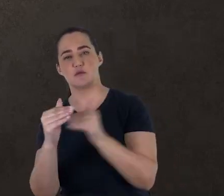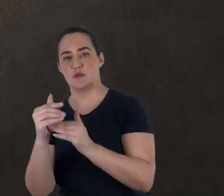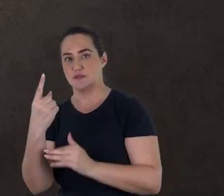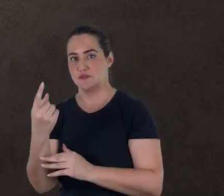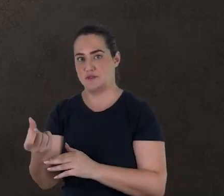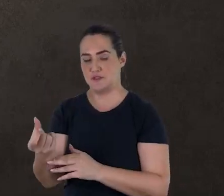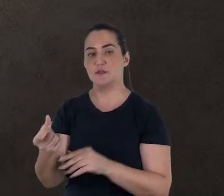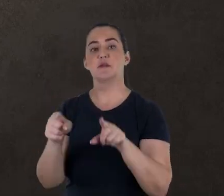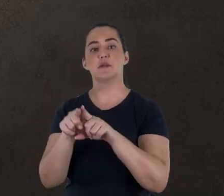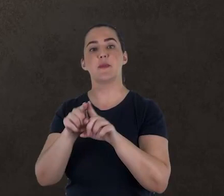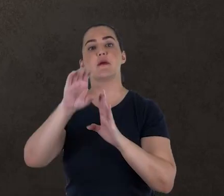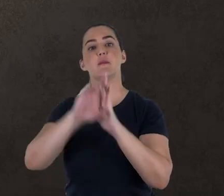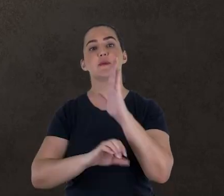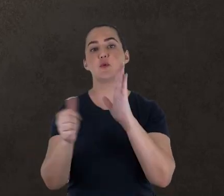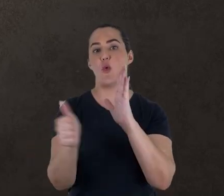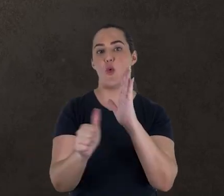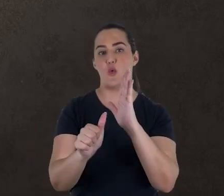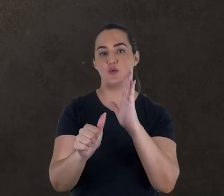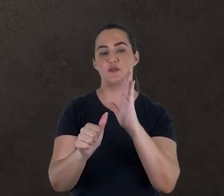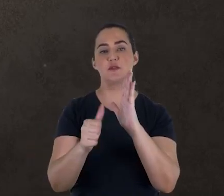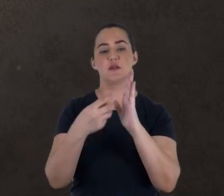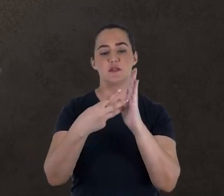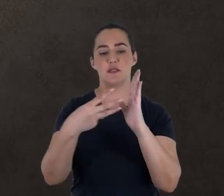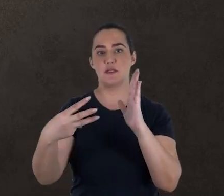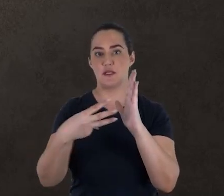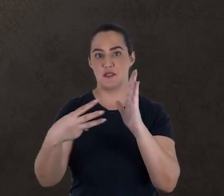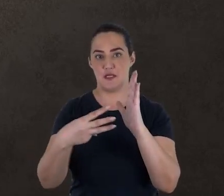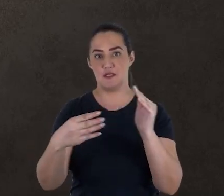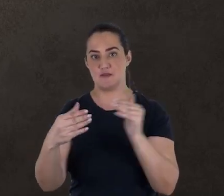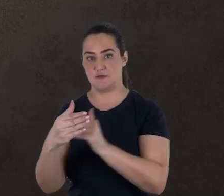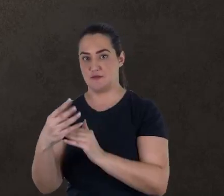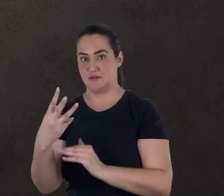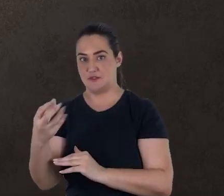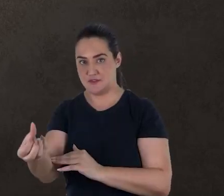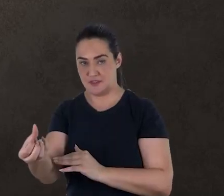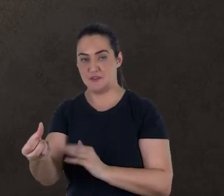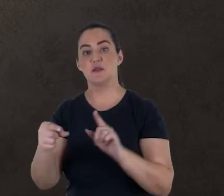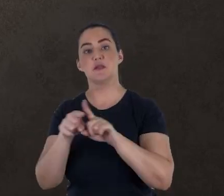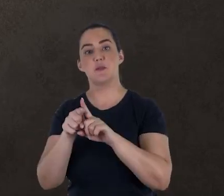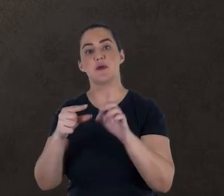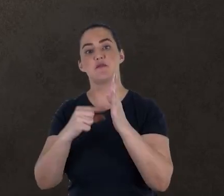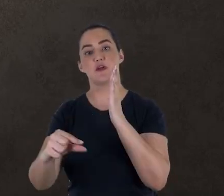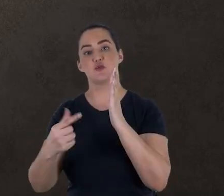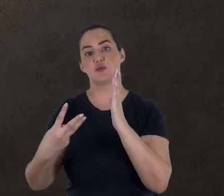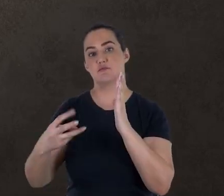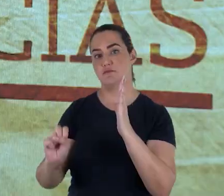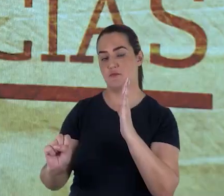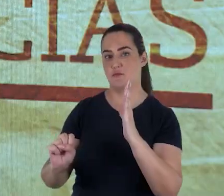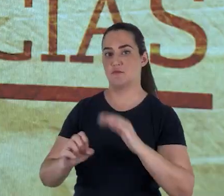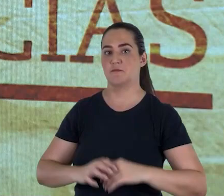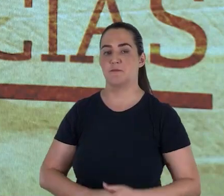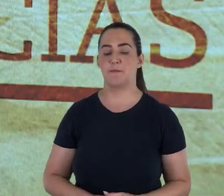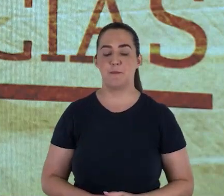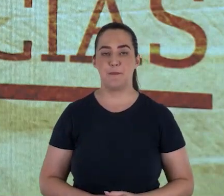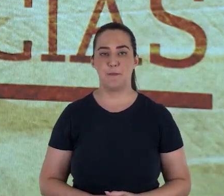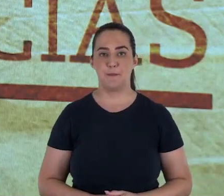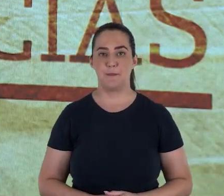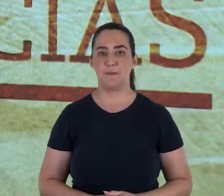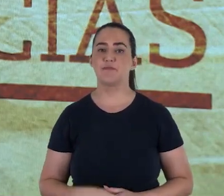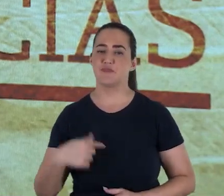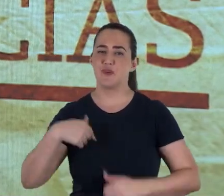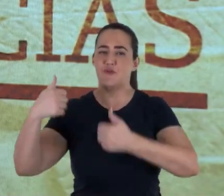16, e também do capítulo 11, dos versículos 33 a 36, verso 38. Deixe-me,